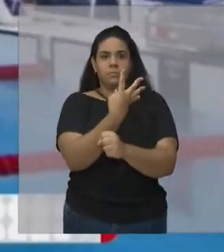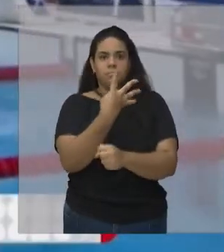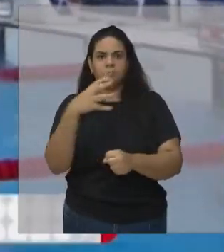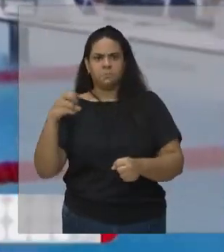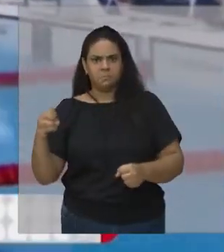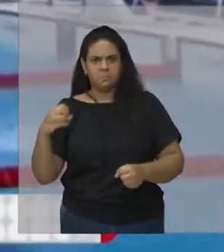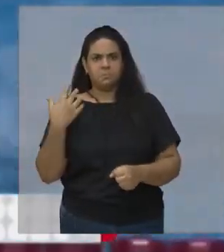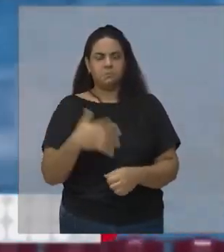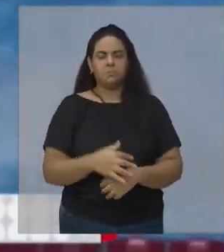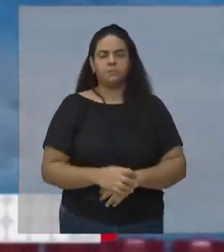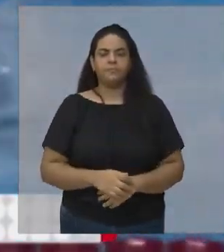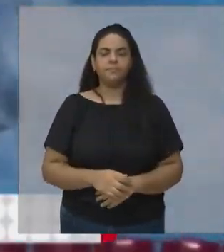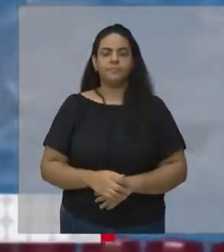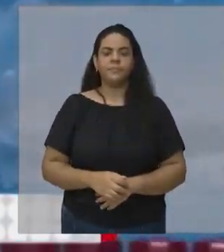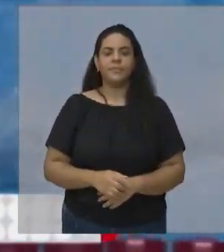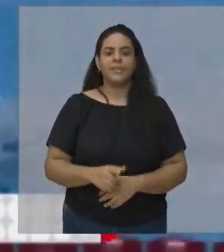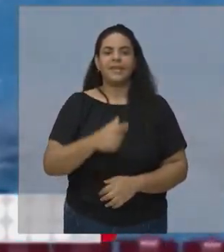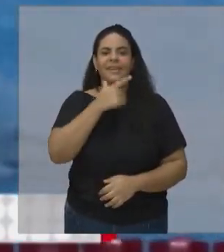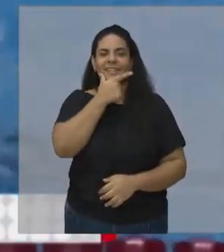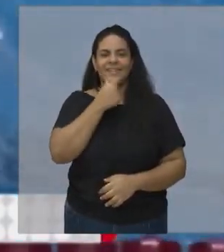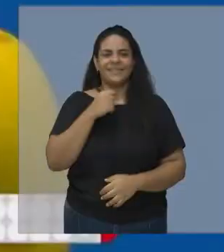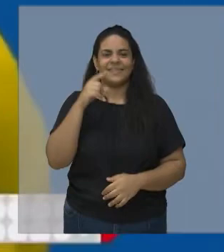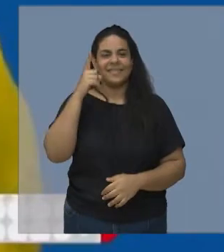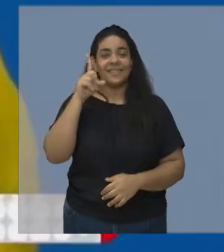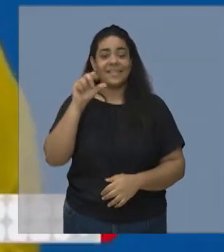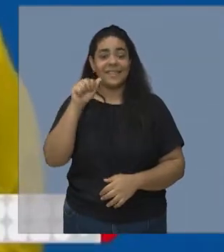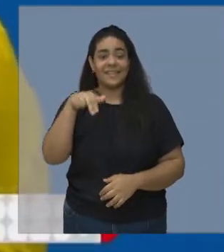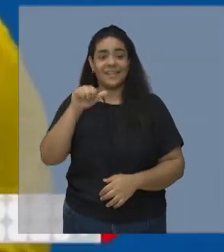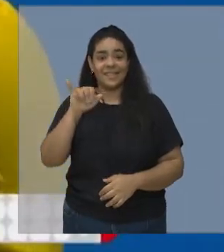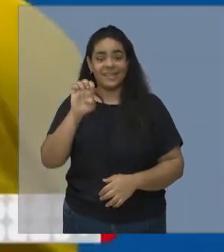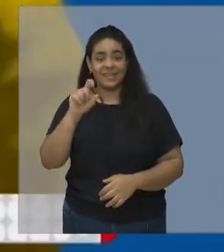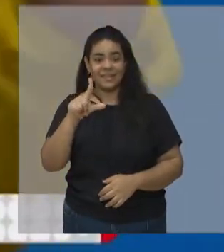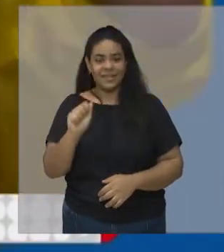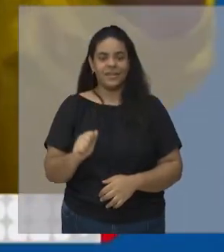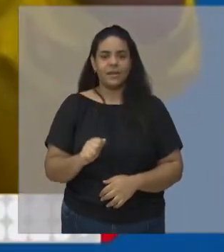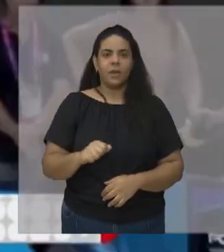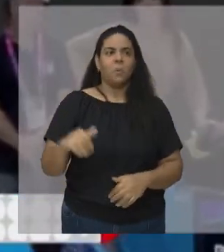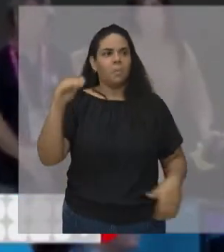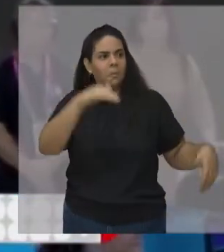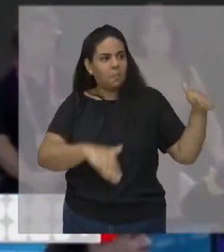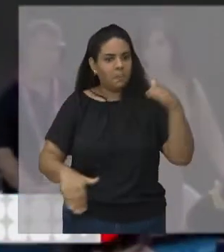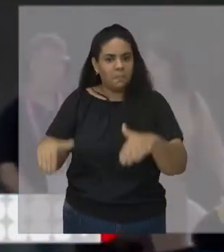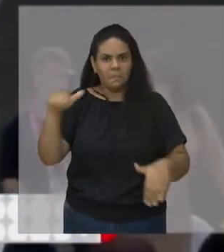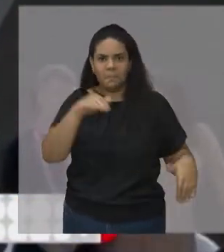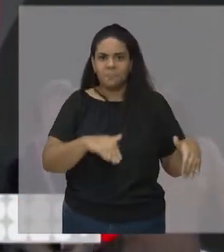Daniel Dias caindo na água é bandeira do Brasil subindo.